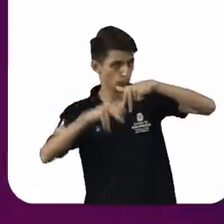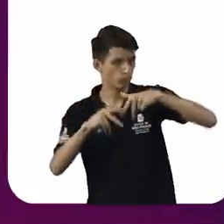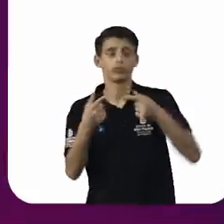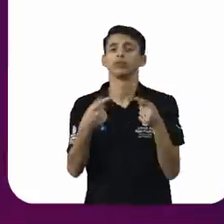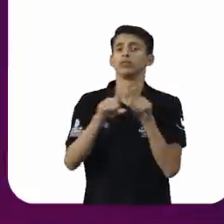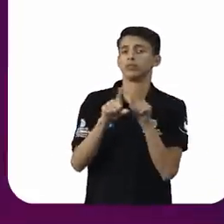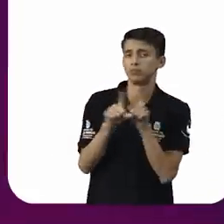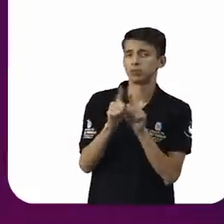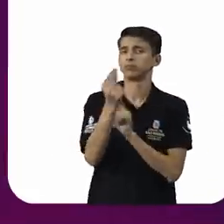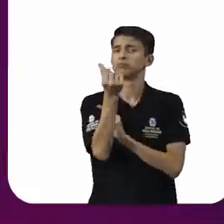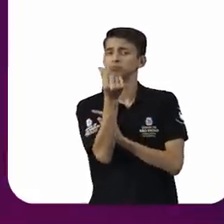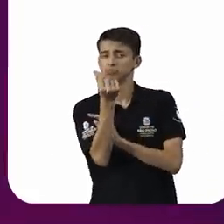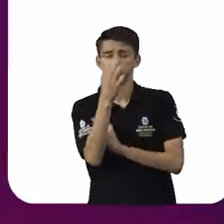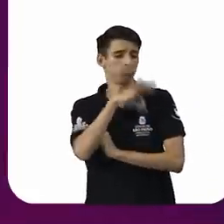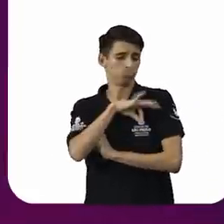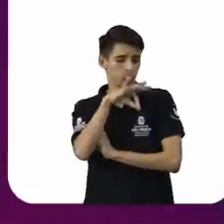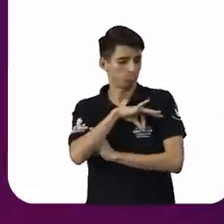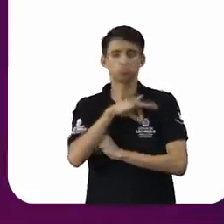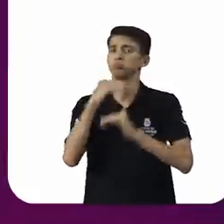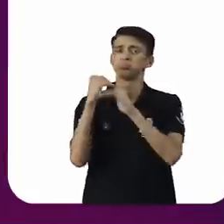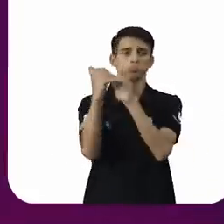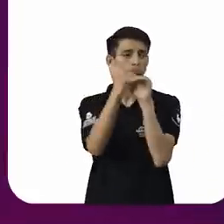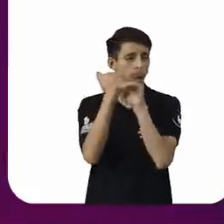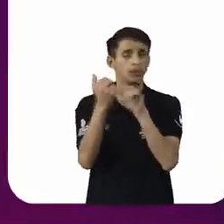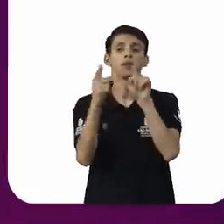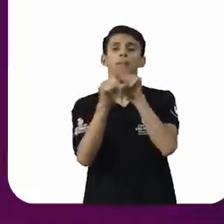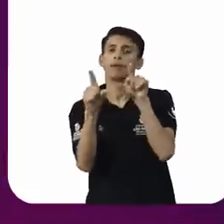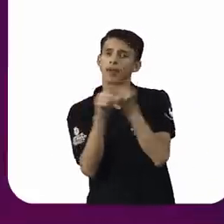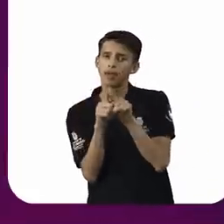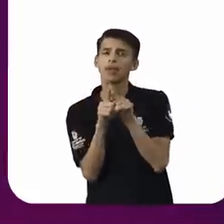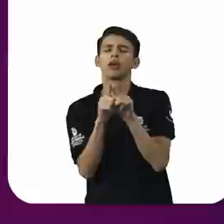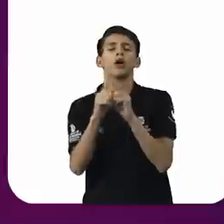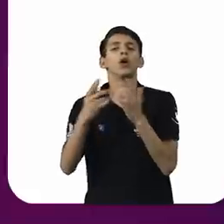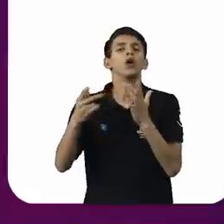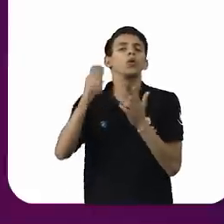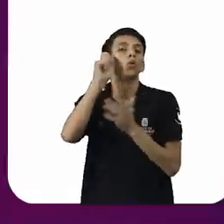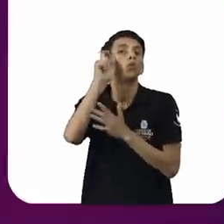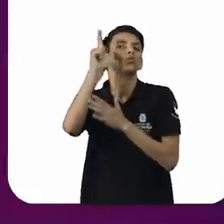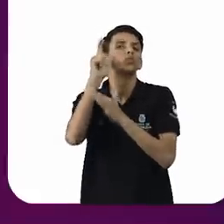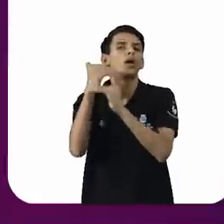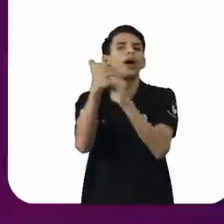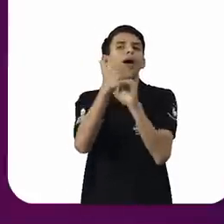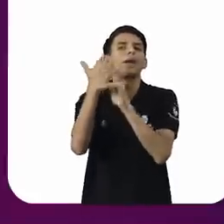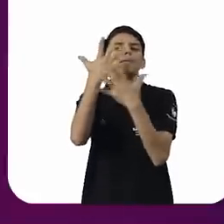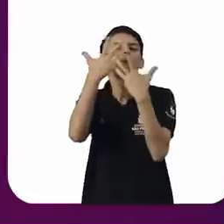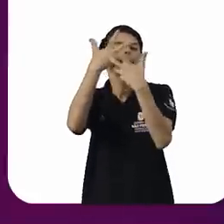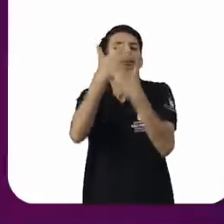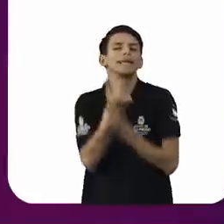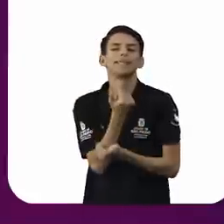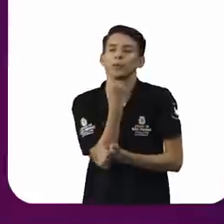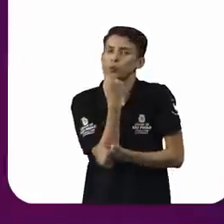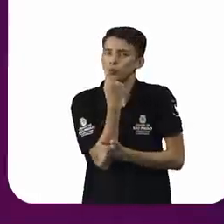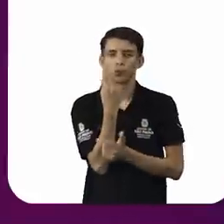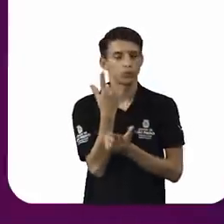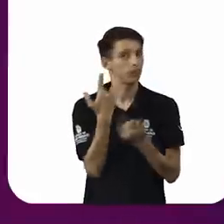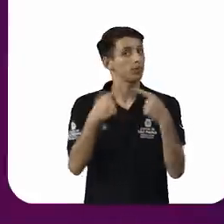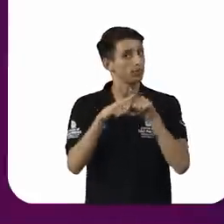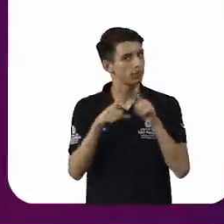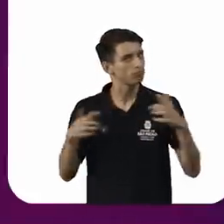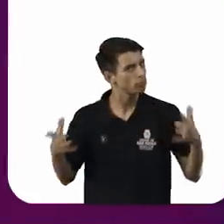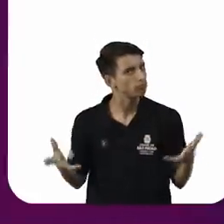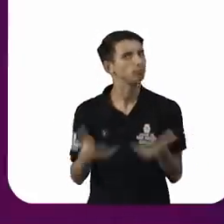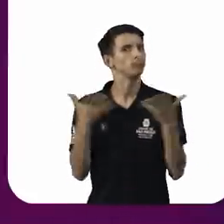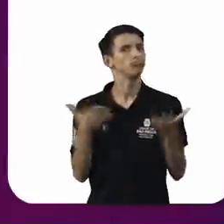oportunidades, combate à cultura do padrão de beleza único, fortalecimento da intelectualidade da mulher em detrimento de